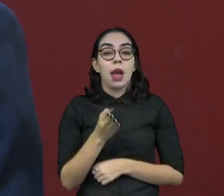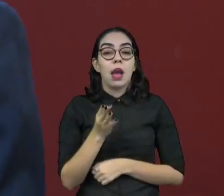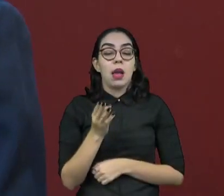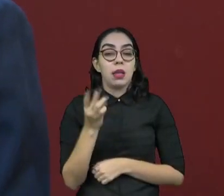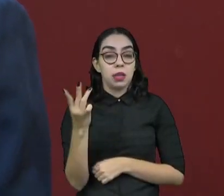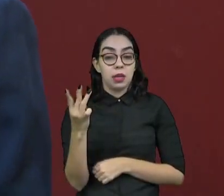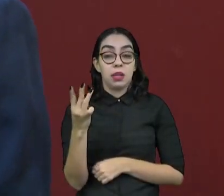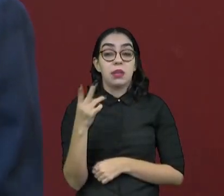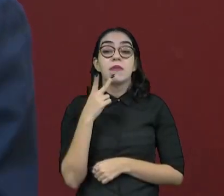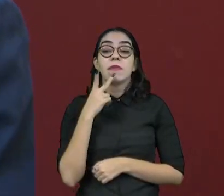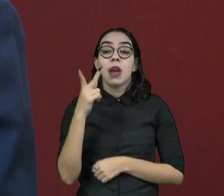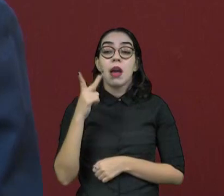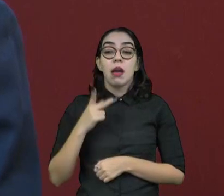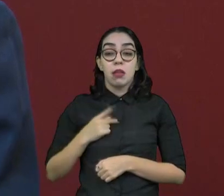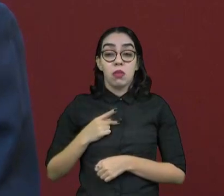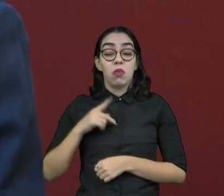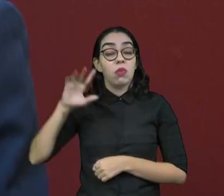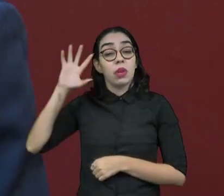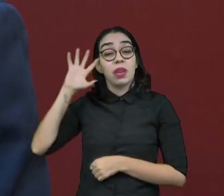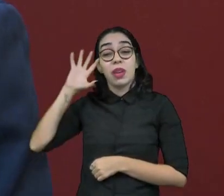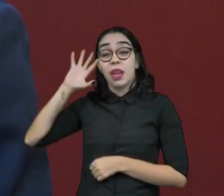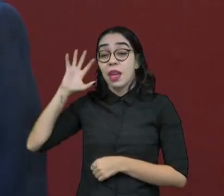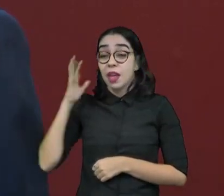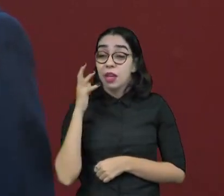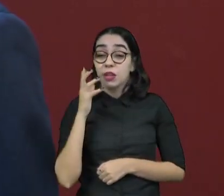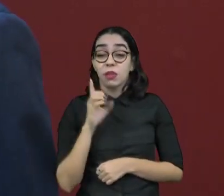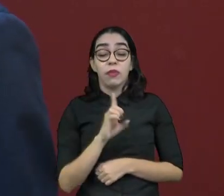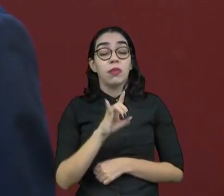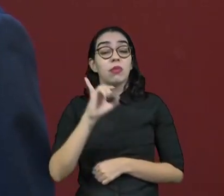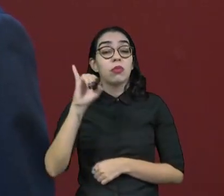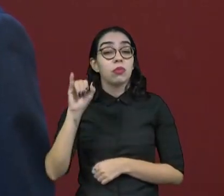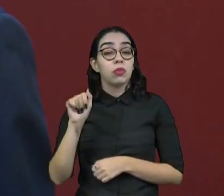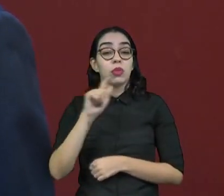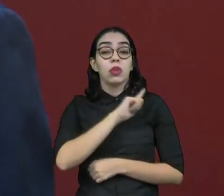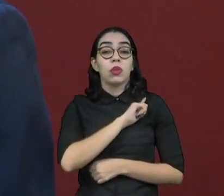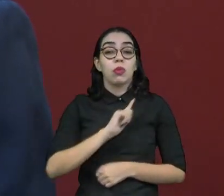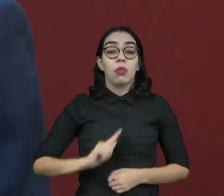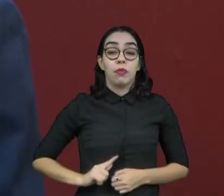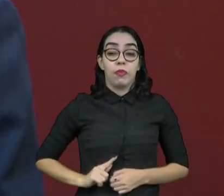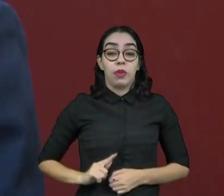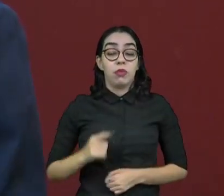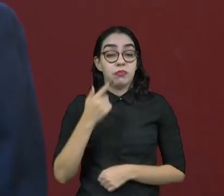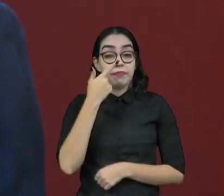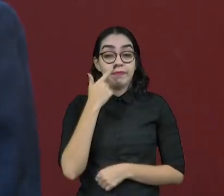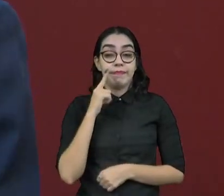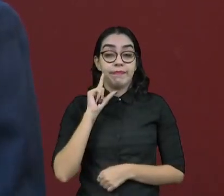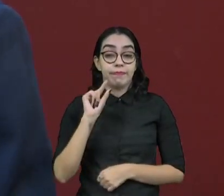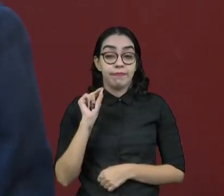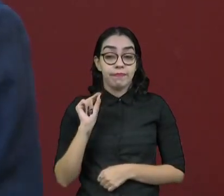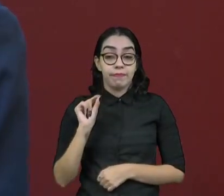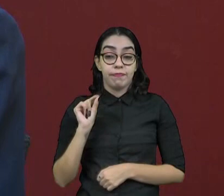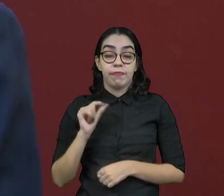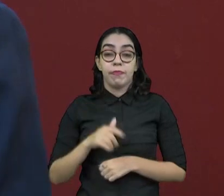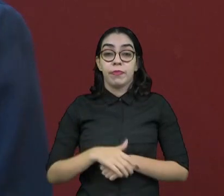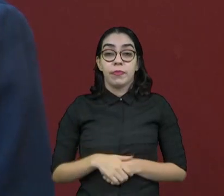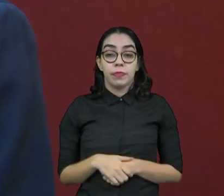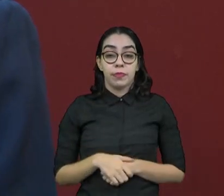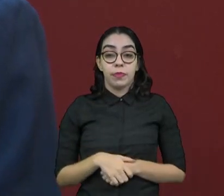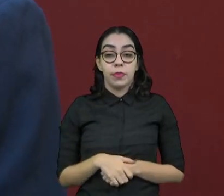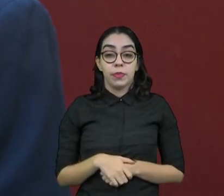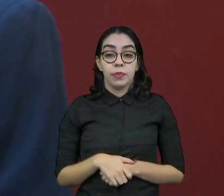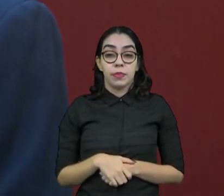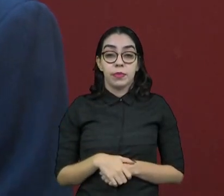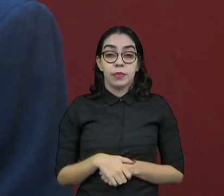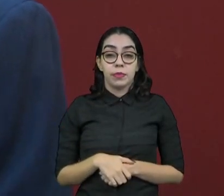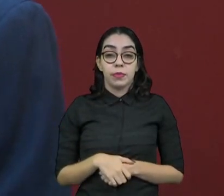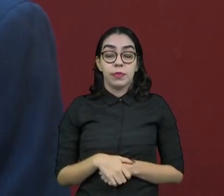no Ceará dizendo que decidiram seu voto para governador no dia da eleição. E aí nós vimos, principalmente, o que é acontecendo no dia da eleição.